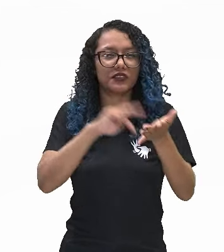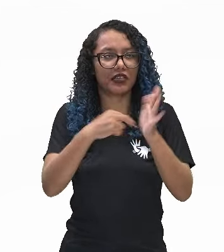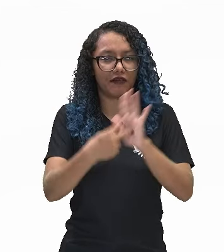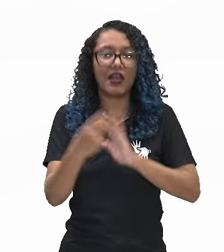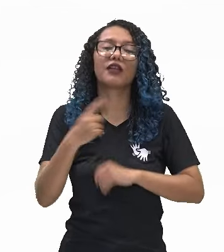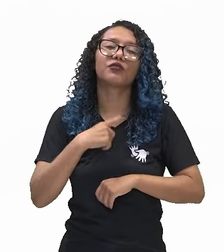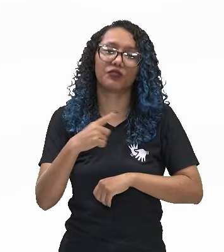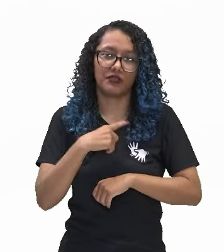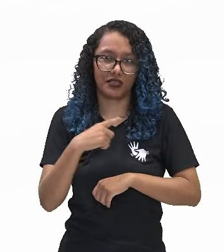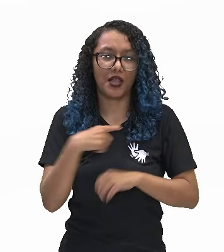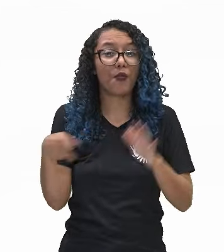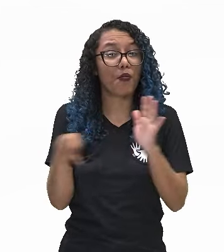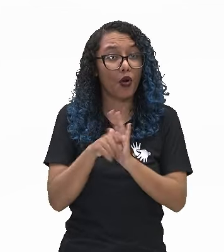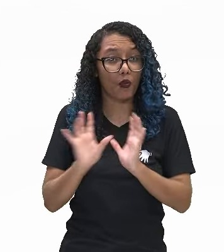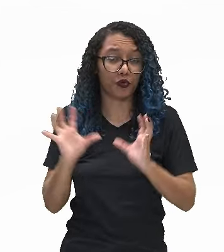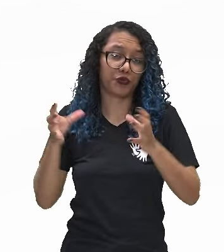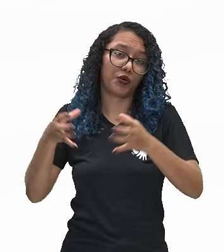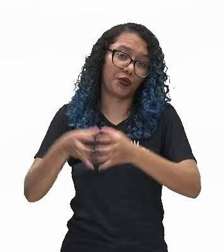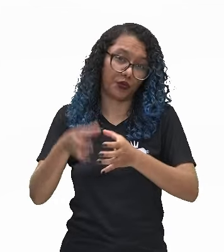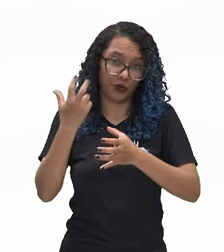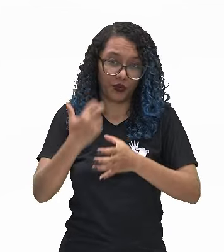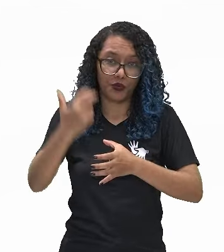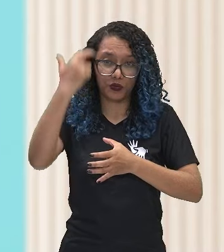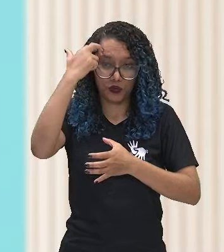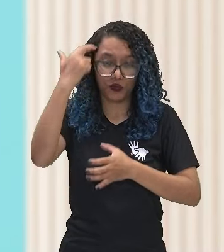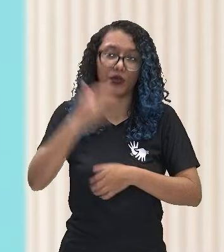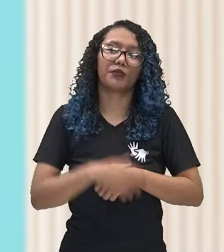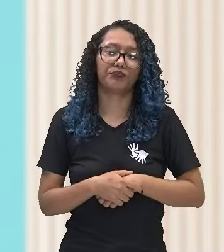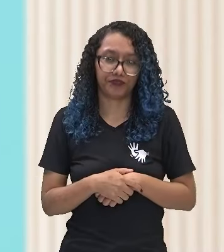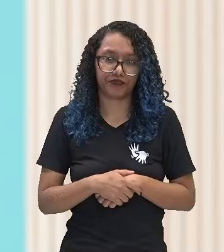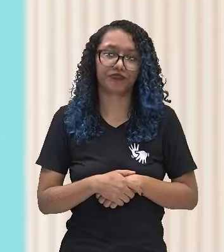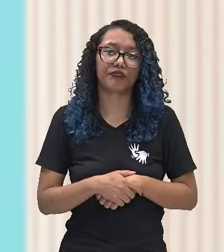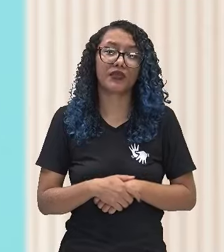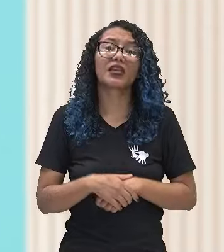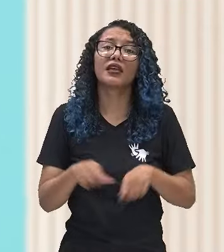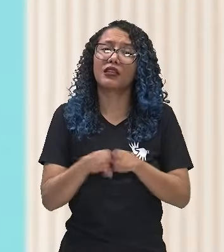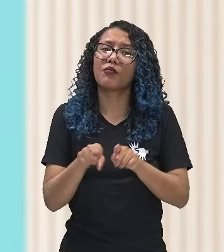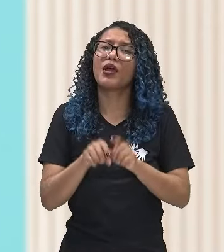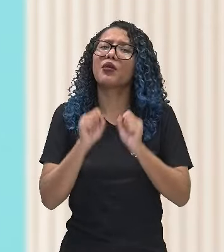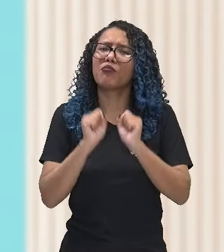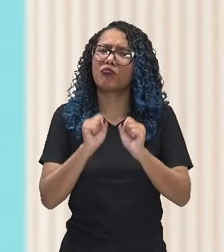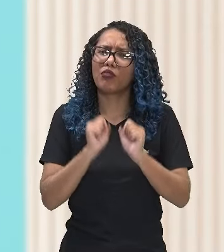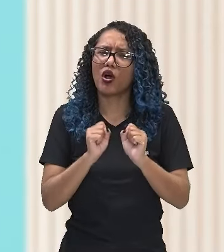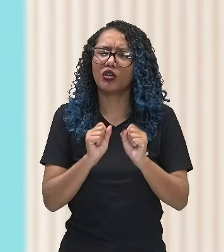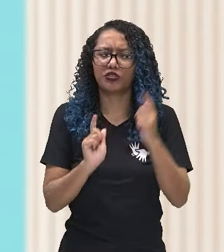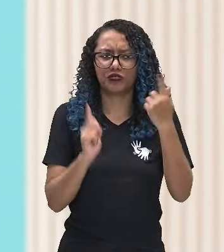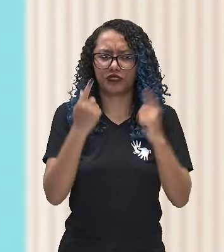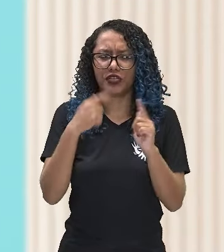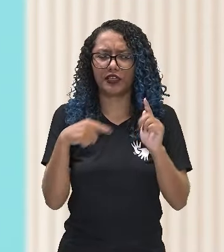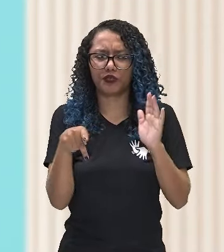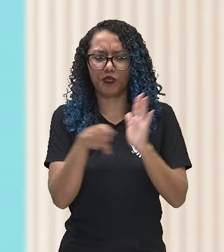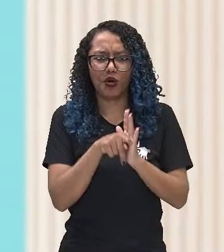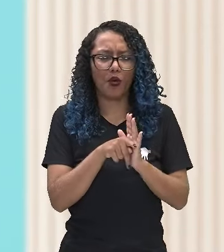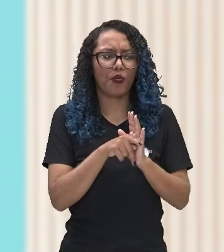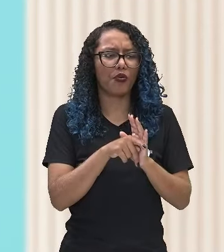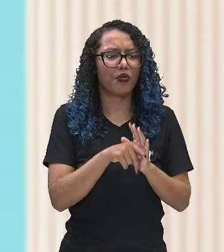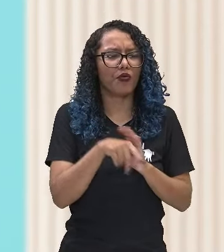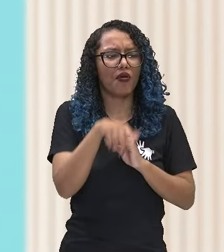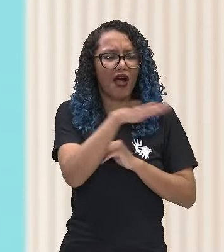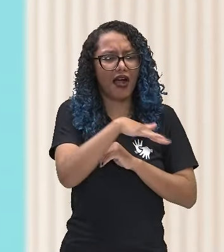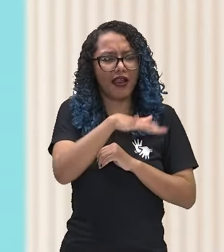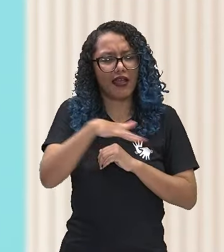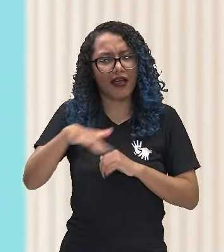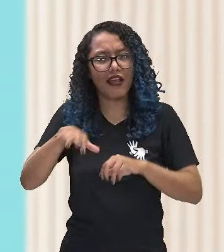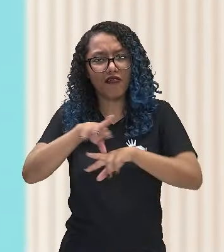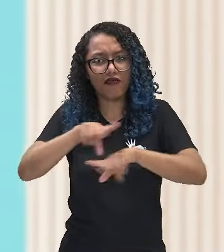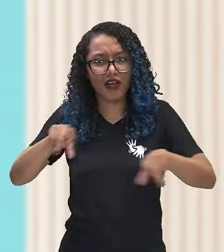E assim a gente aprendeu também que um gesto pode pertencer a várias categorias. E aí, o seu significado